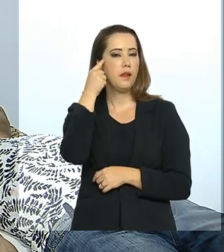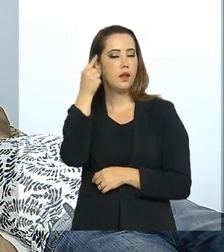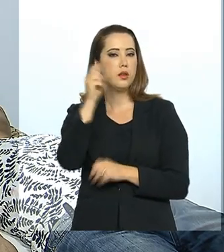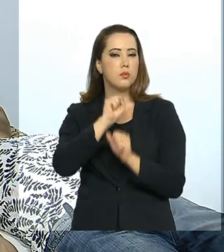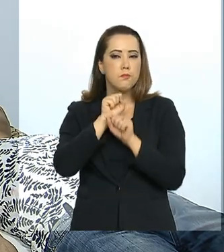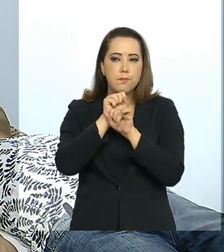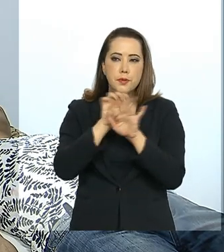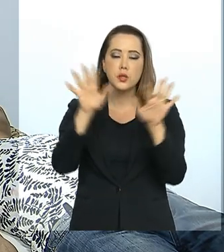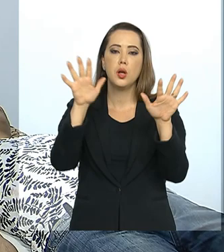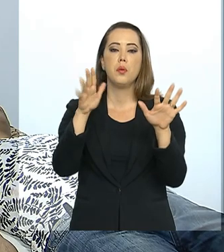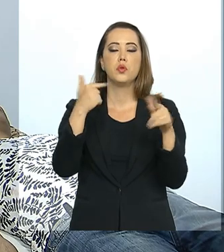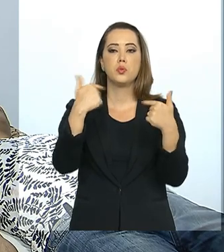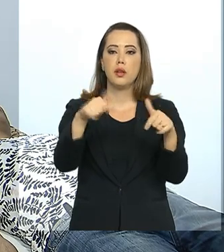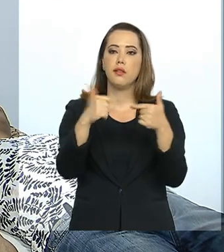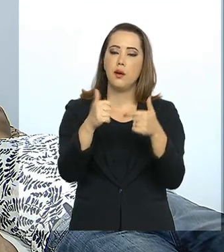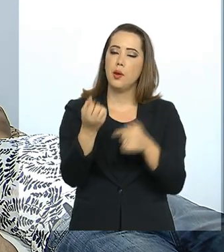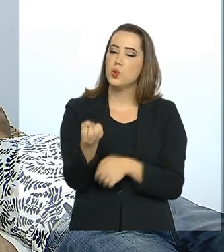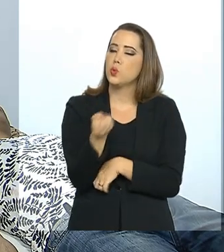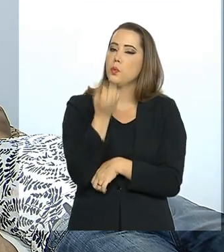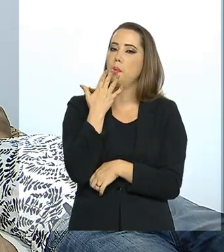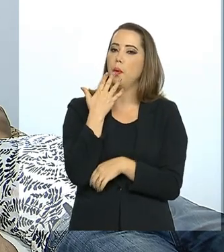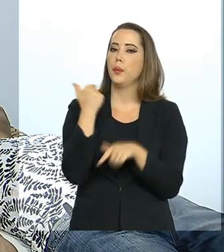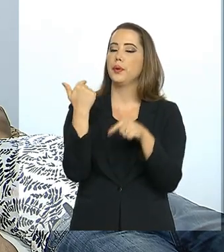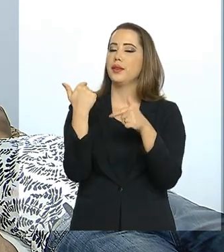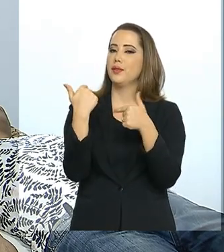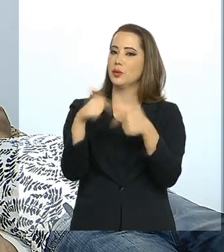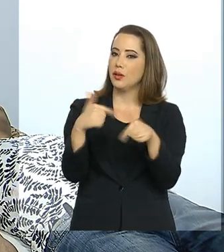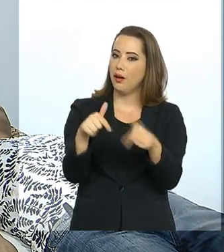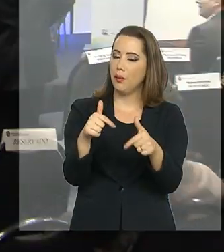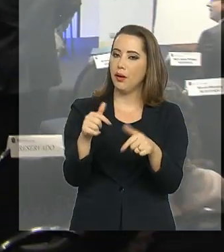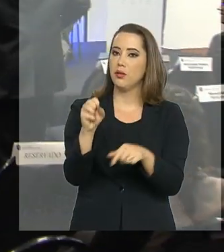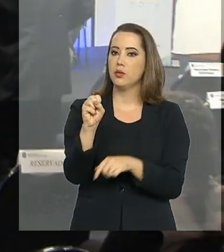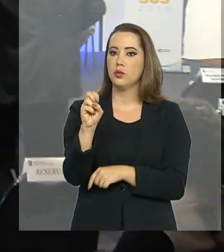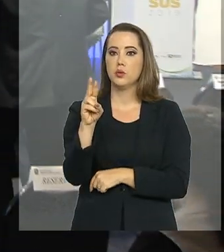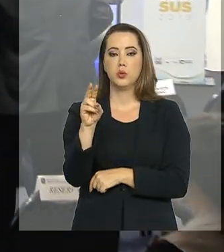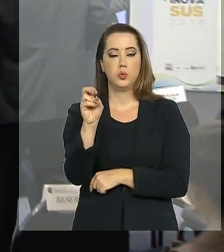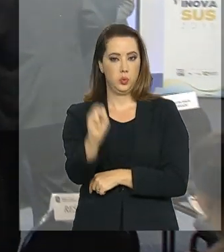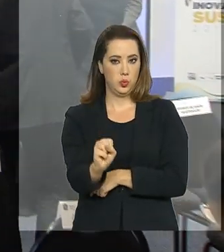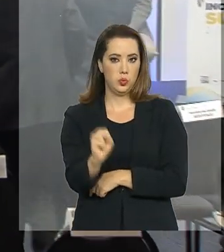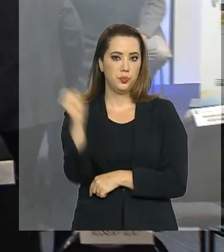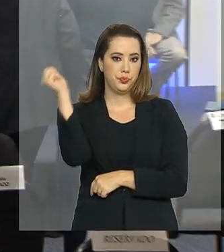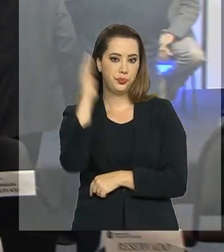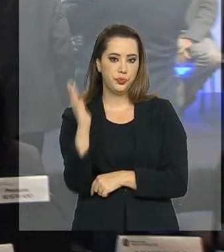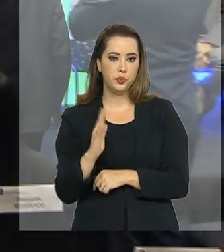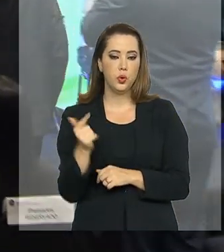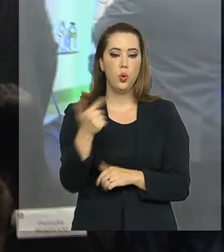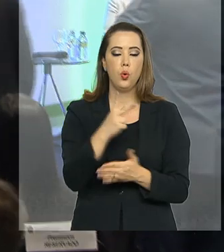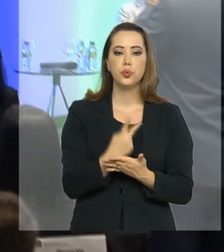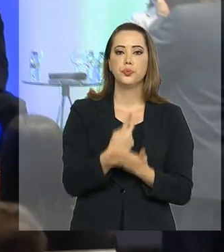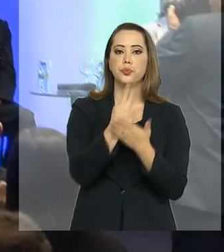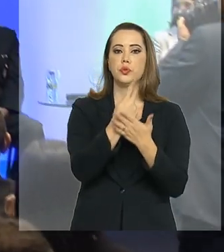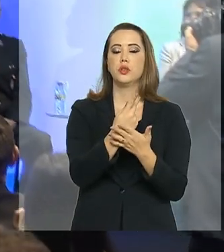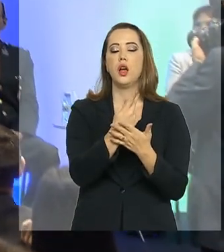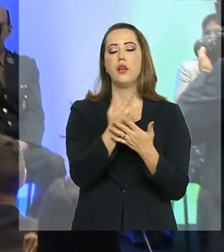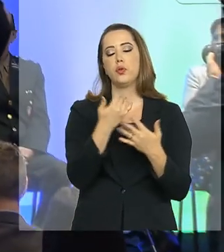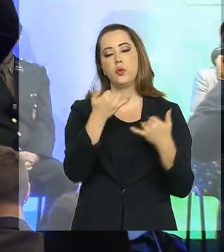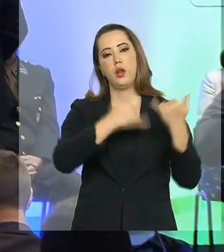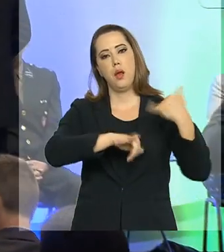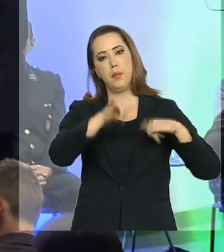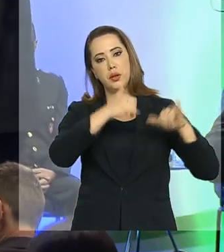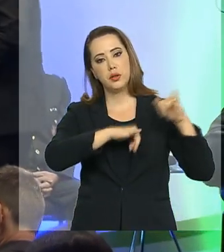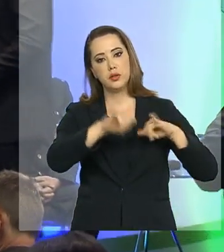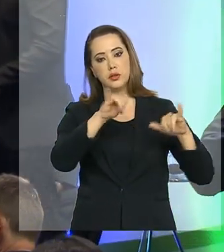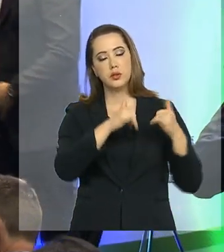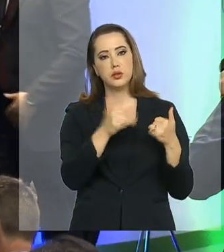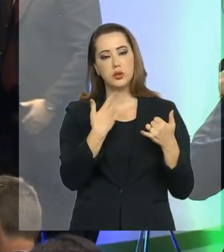multiplicar boas práticas na gestão da saúde pública no Brasil. Outra iniciativa premiada foi a do Laboratório de Tecnologia